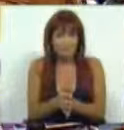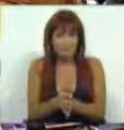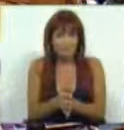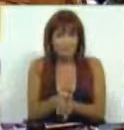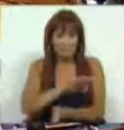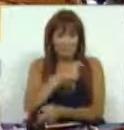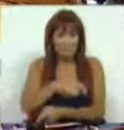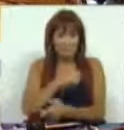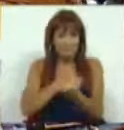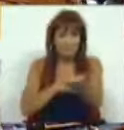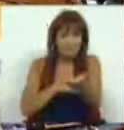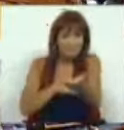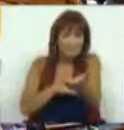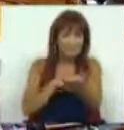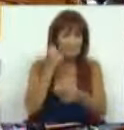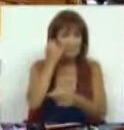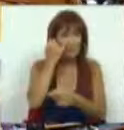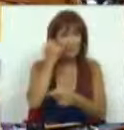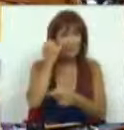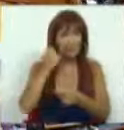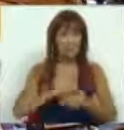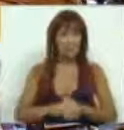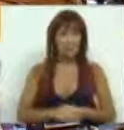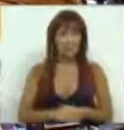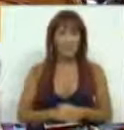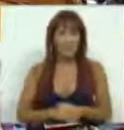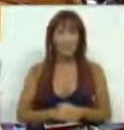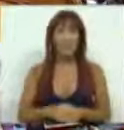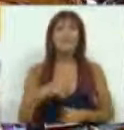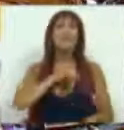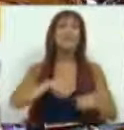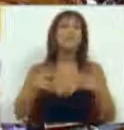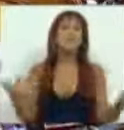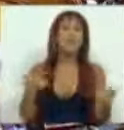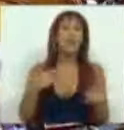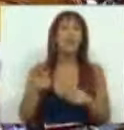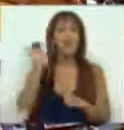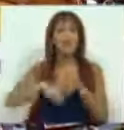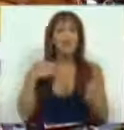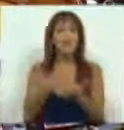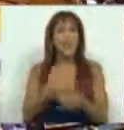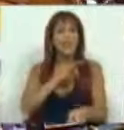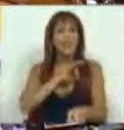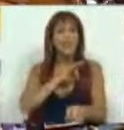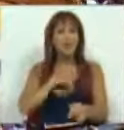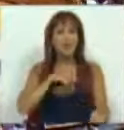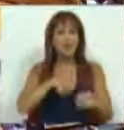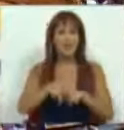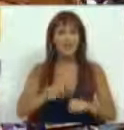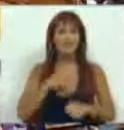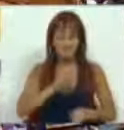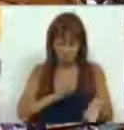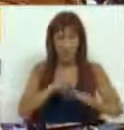Senhor Presidente, posso... Senhor Deputado, queiram criar condições para o senhor Deputado